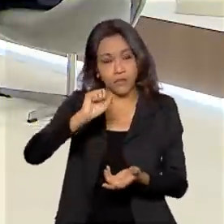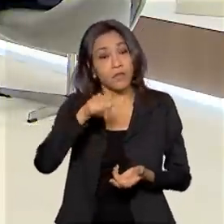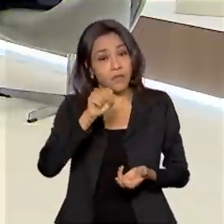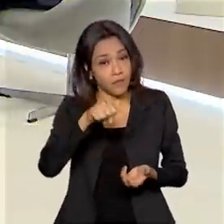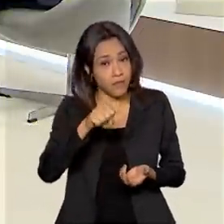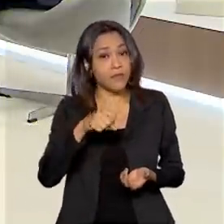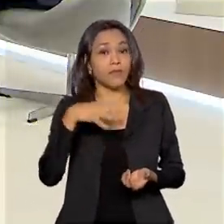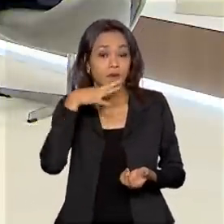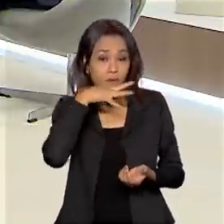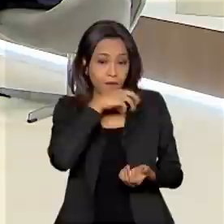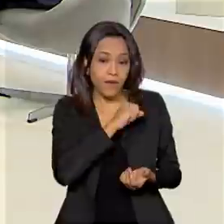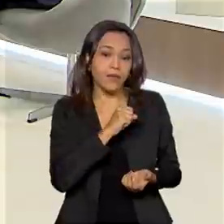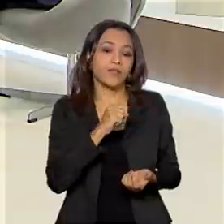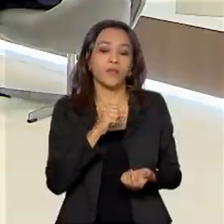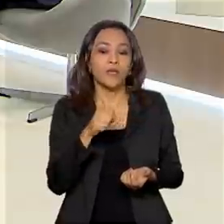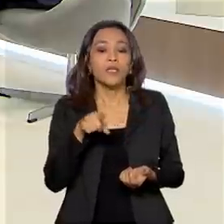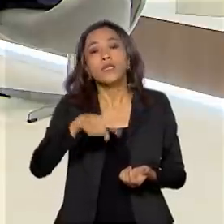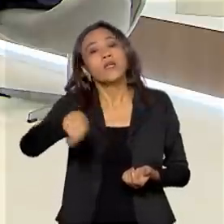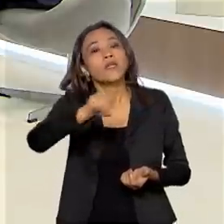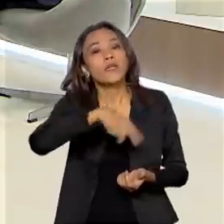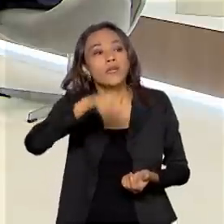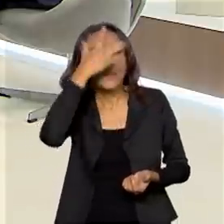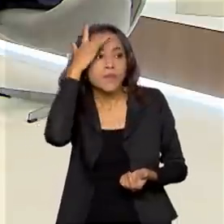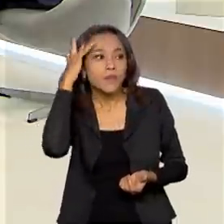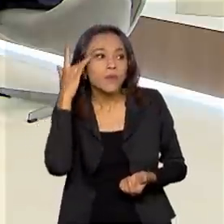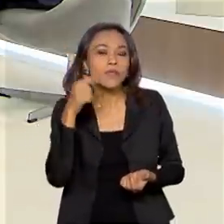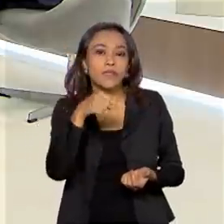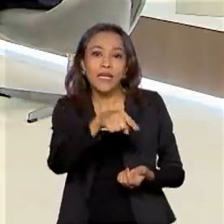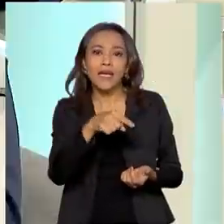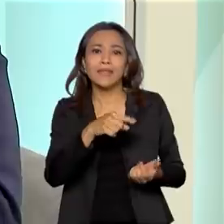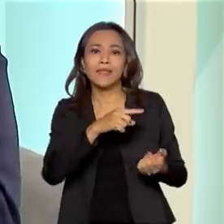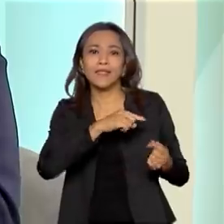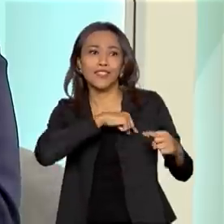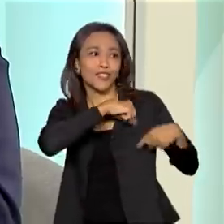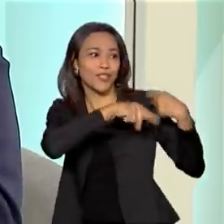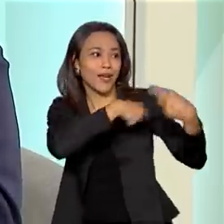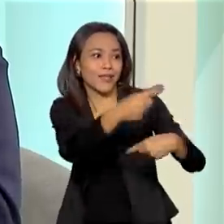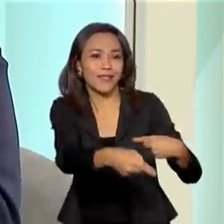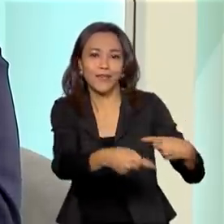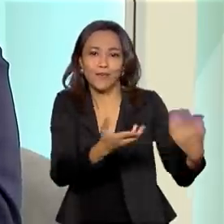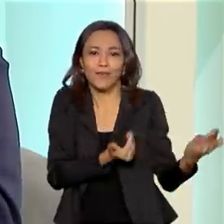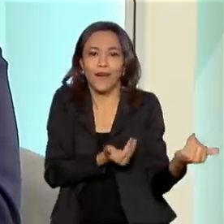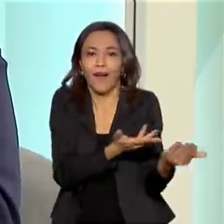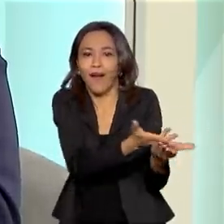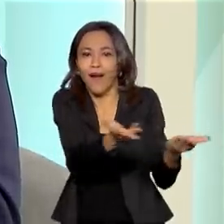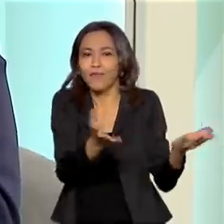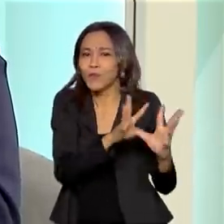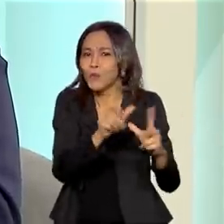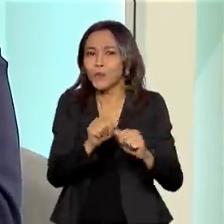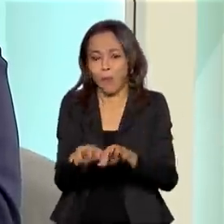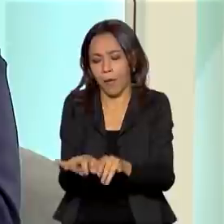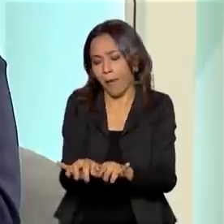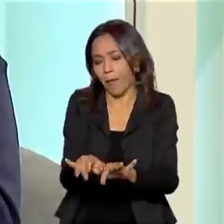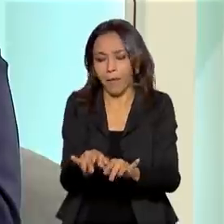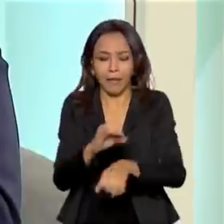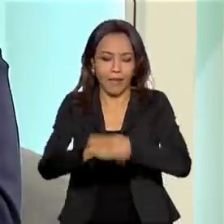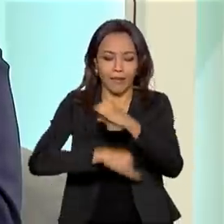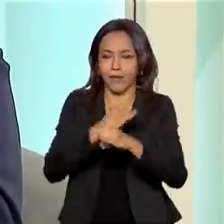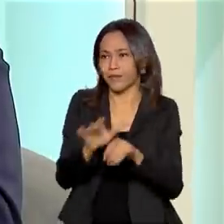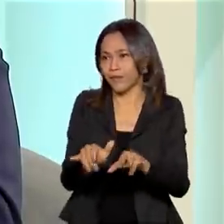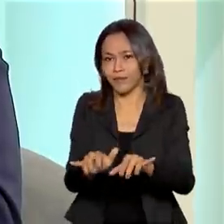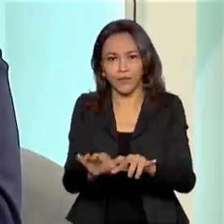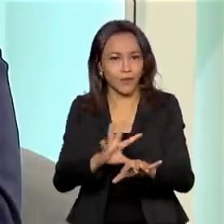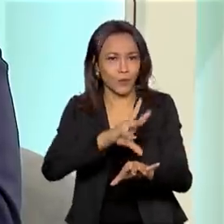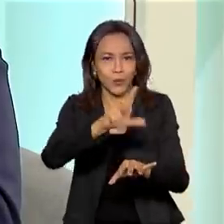Eu acho que o público, ainda mais com essa geração que hoje em dia está habituado a fazer tudo online. Hoje em